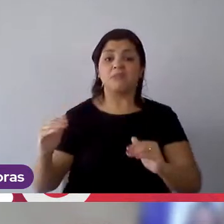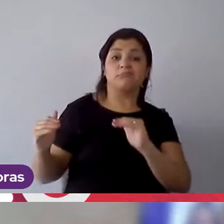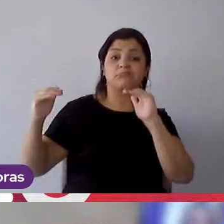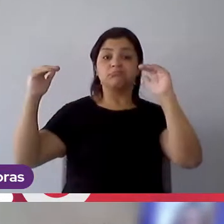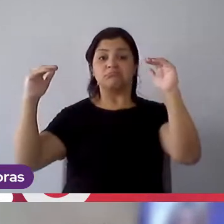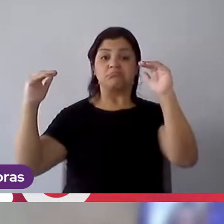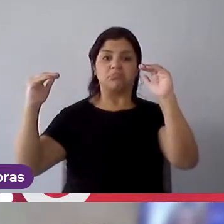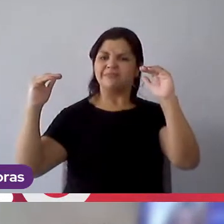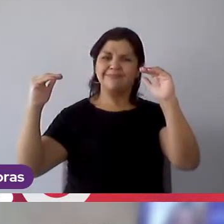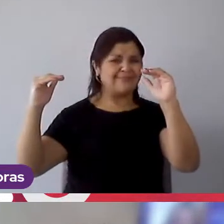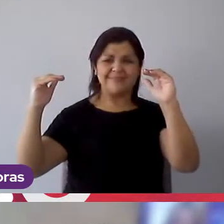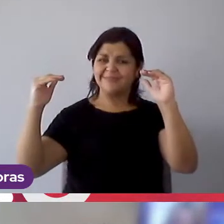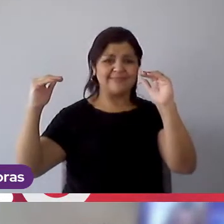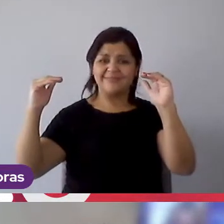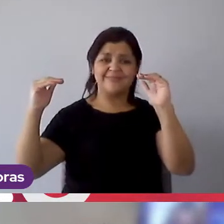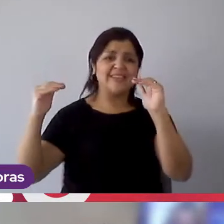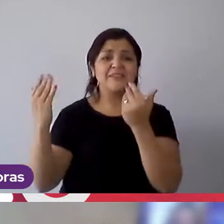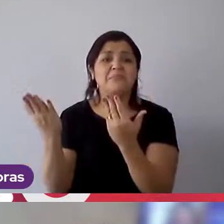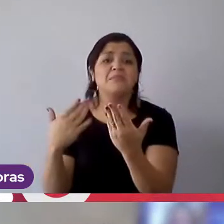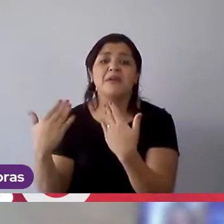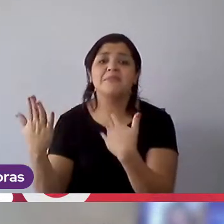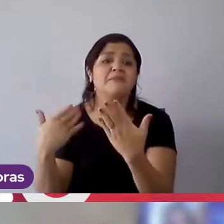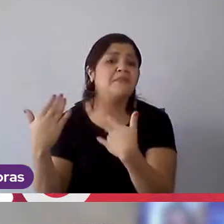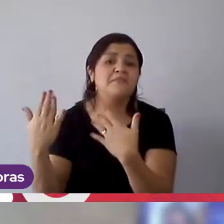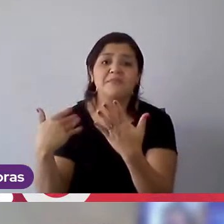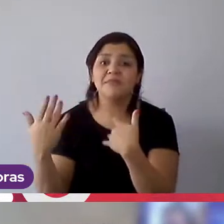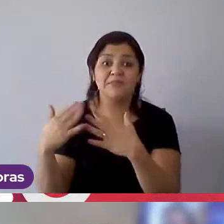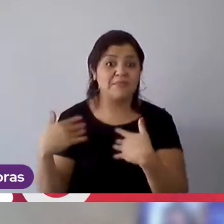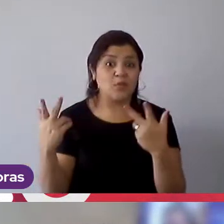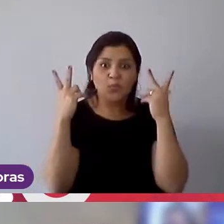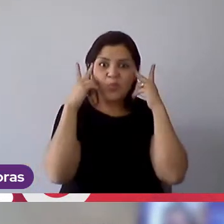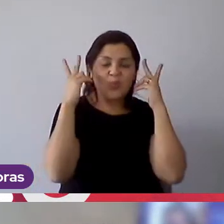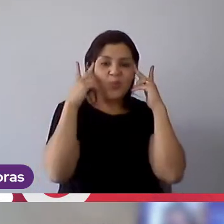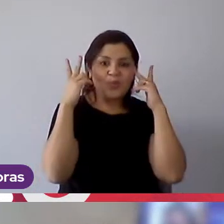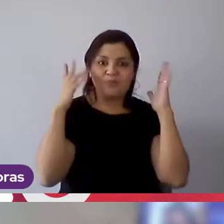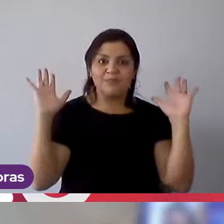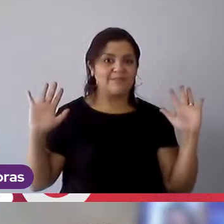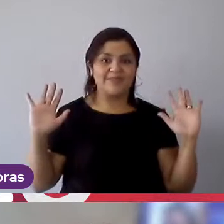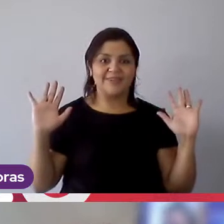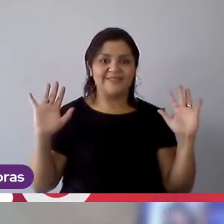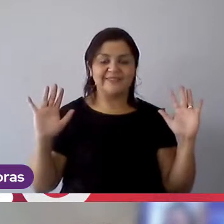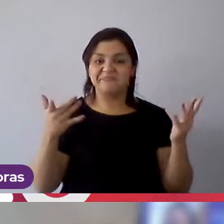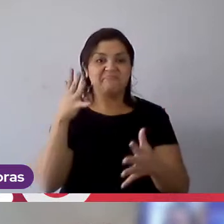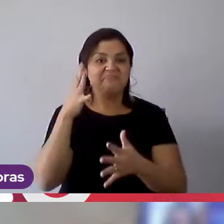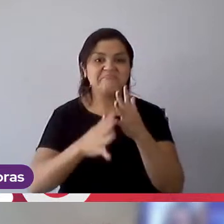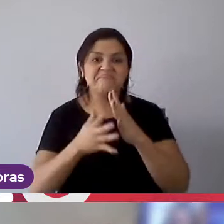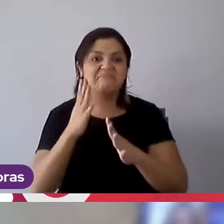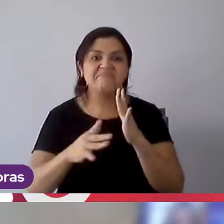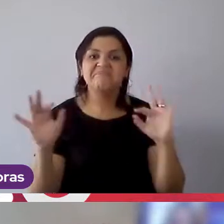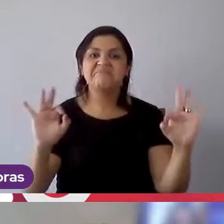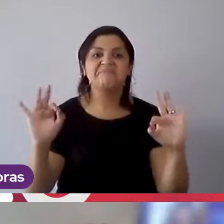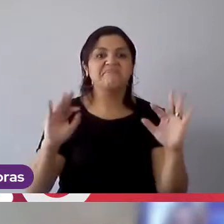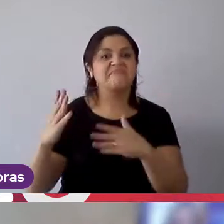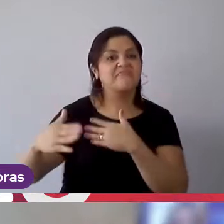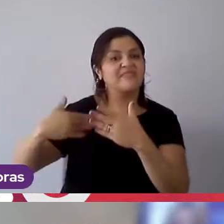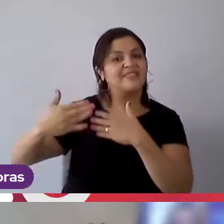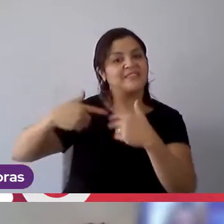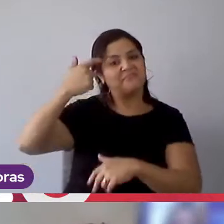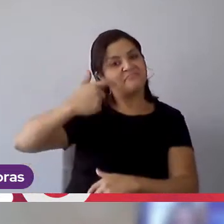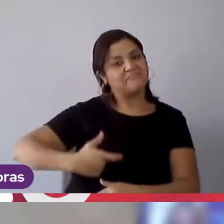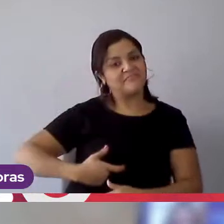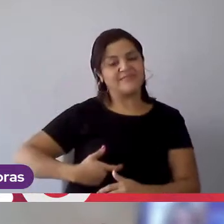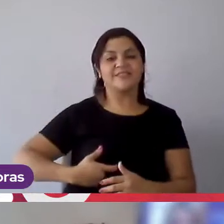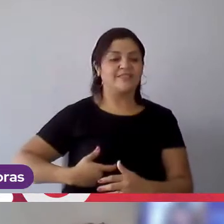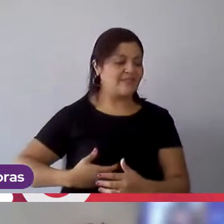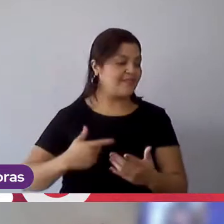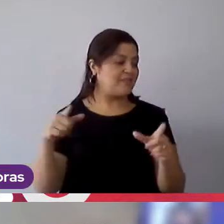para outro nível hierárquico. Então, pessoal, minha dica é, nada, nenhum contratempo pode atrapalhar o desenvolvimento de vocês